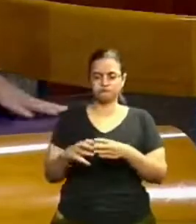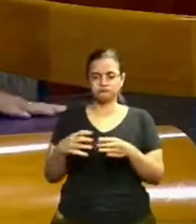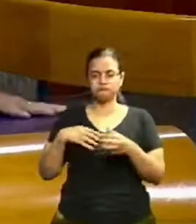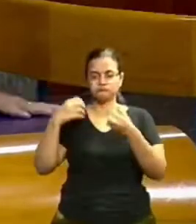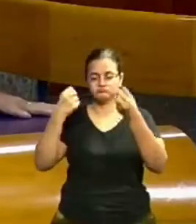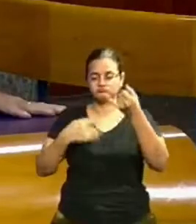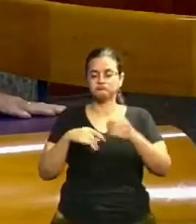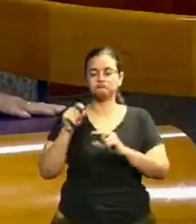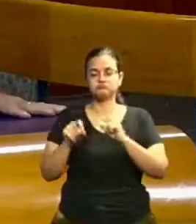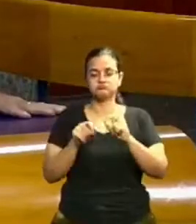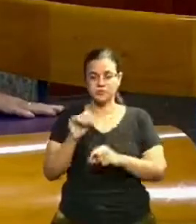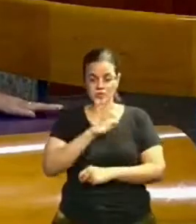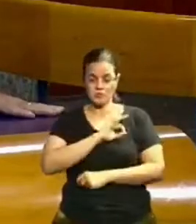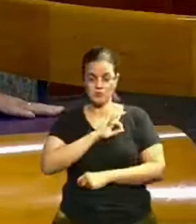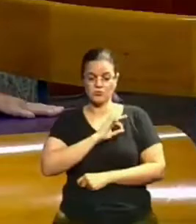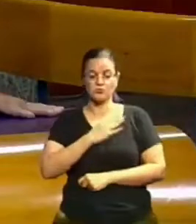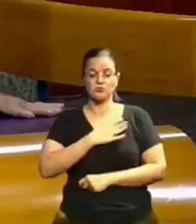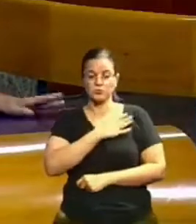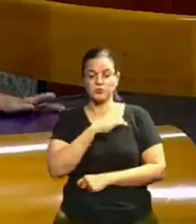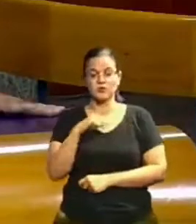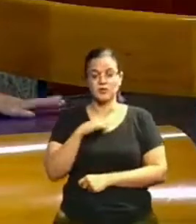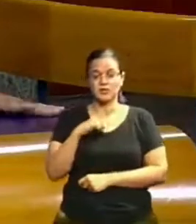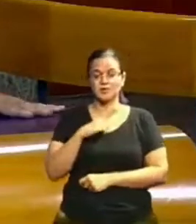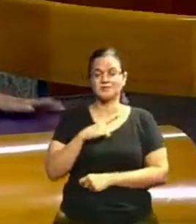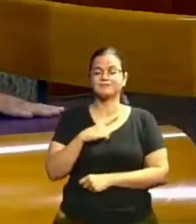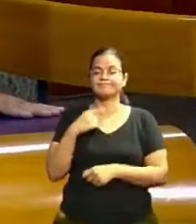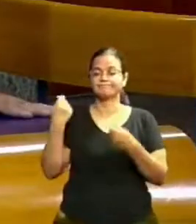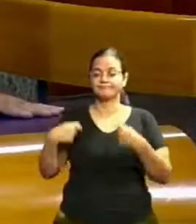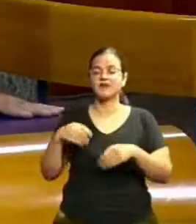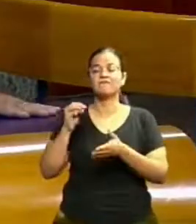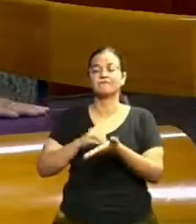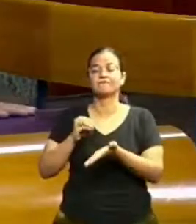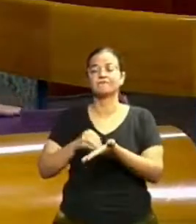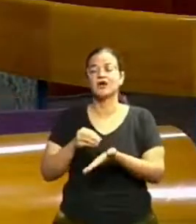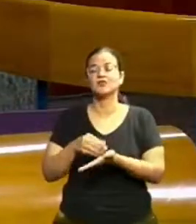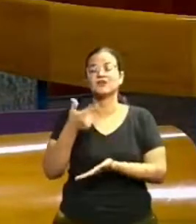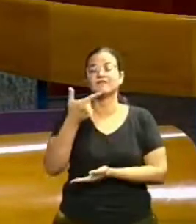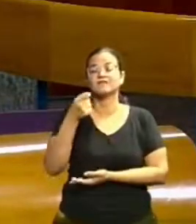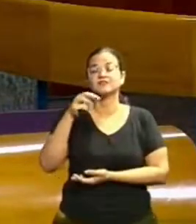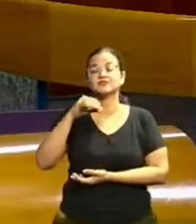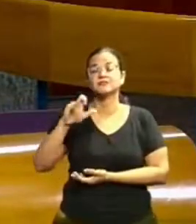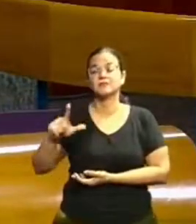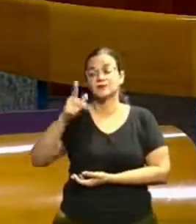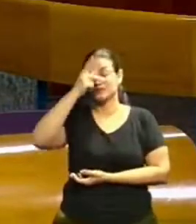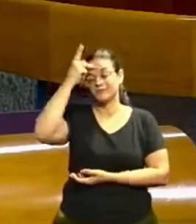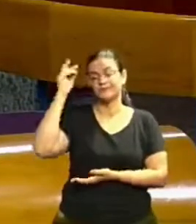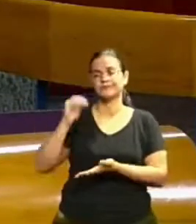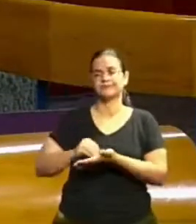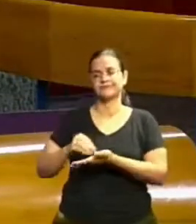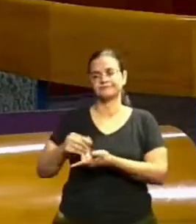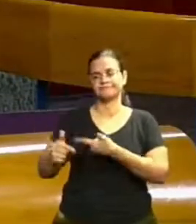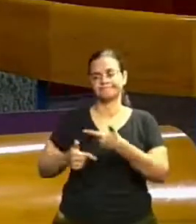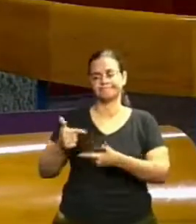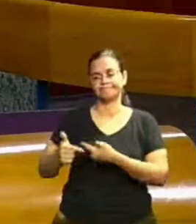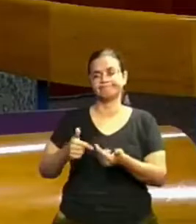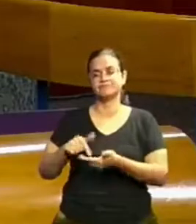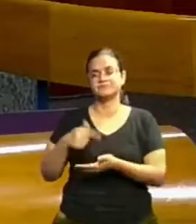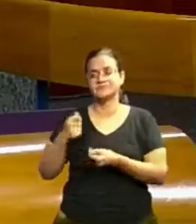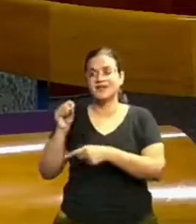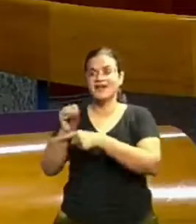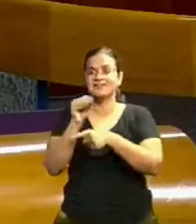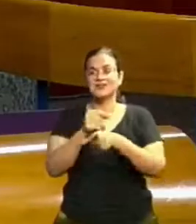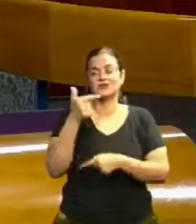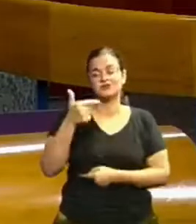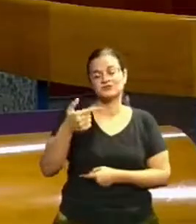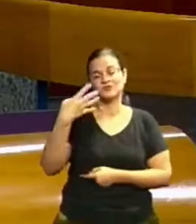dizer que a Polícia Militar existe um déficit de mais de 20 mil homens para atender